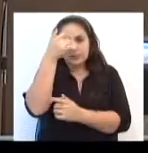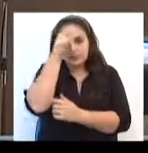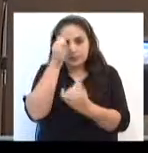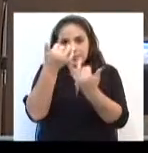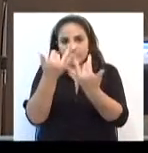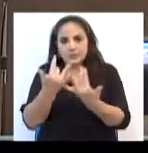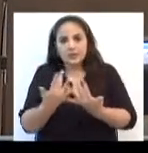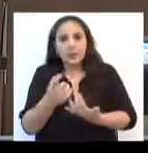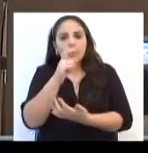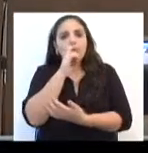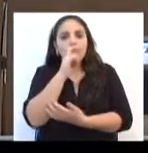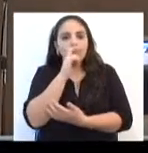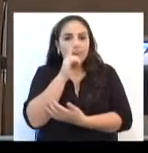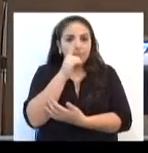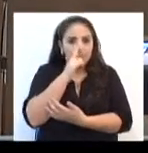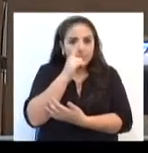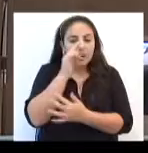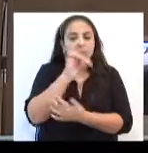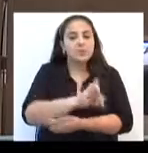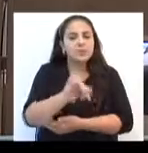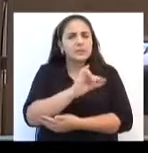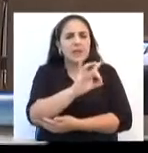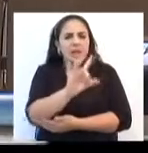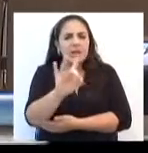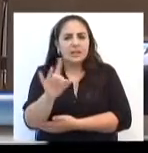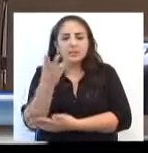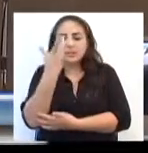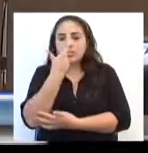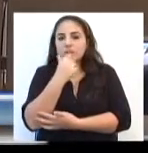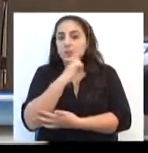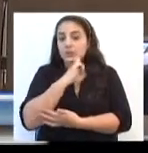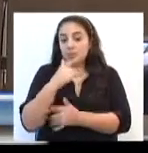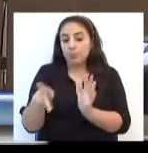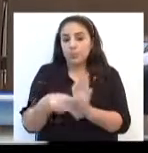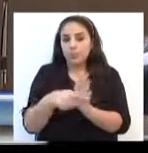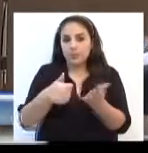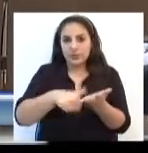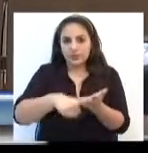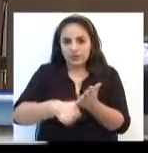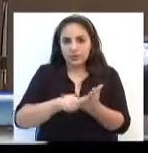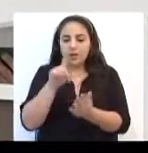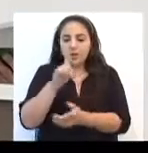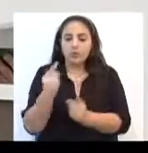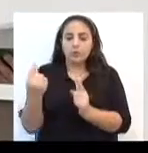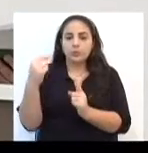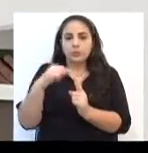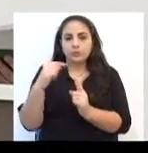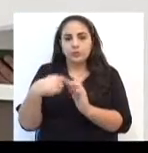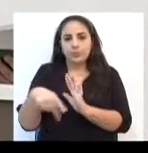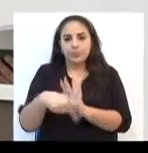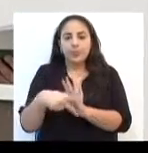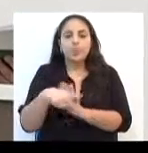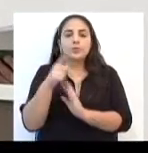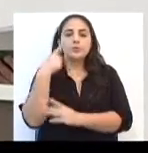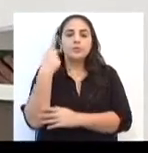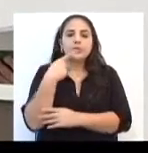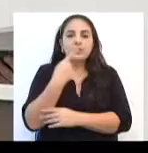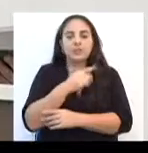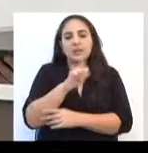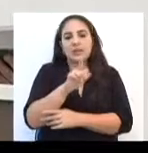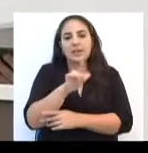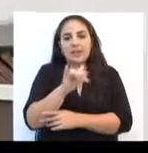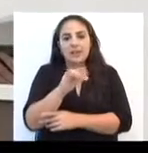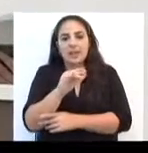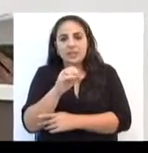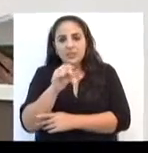Conscientizar os pais da importância de cada criança possuir sua carteira de identidade é o objetivo do vereador Gleison